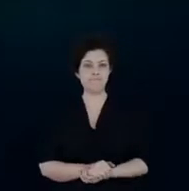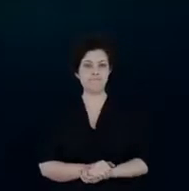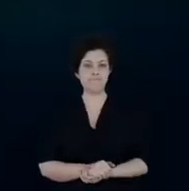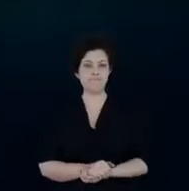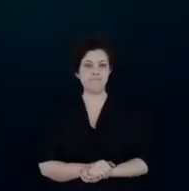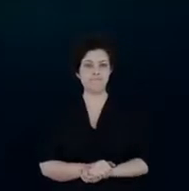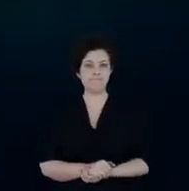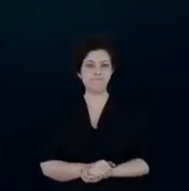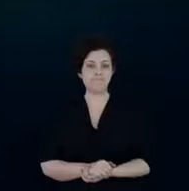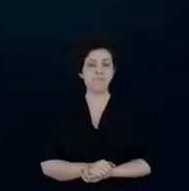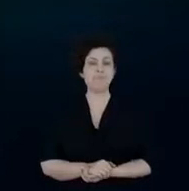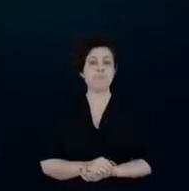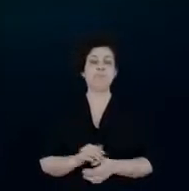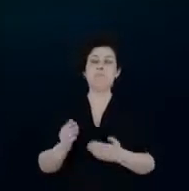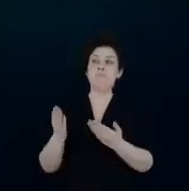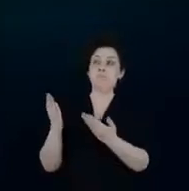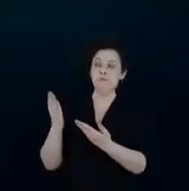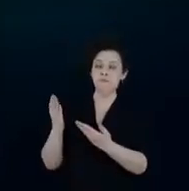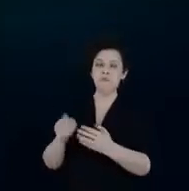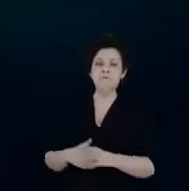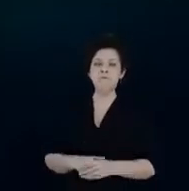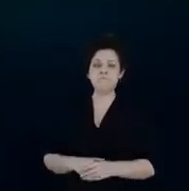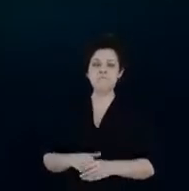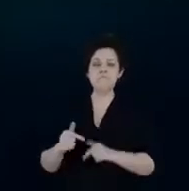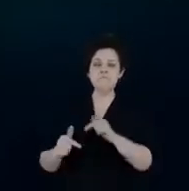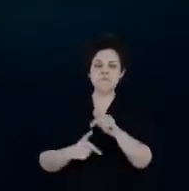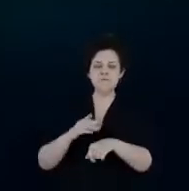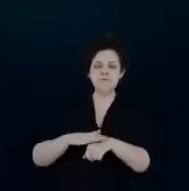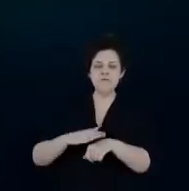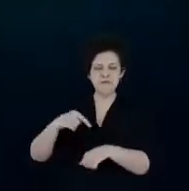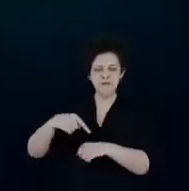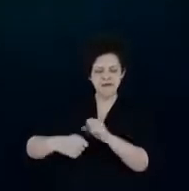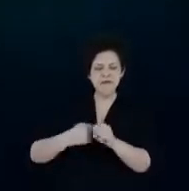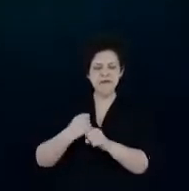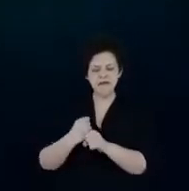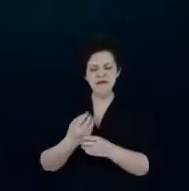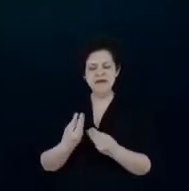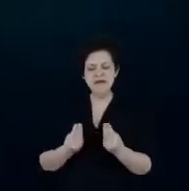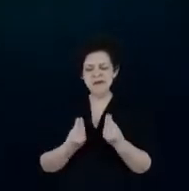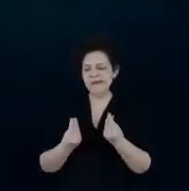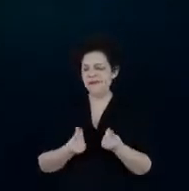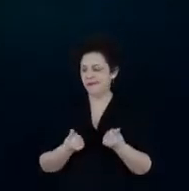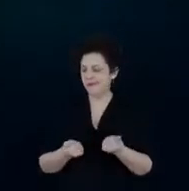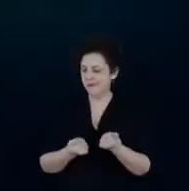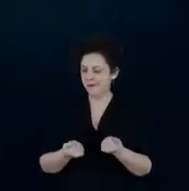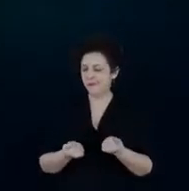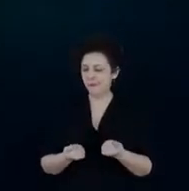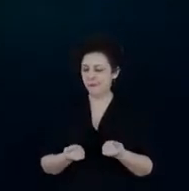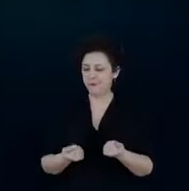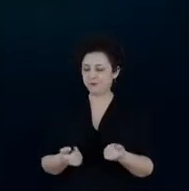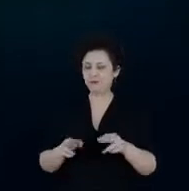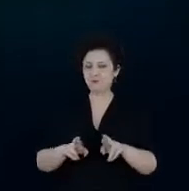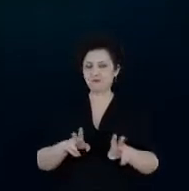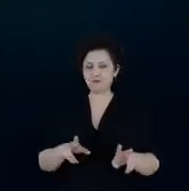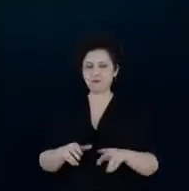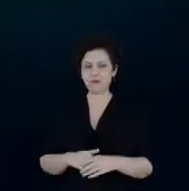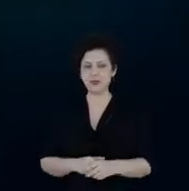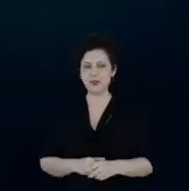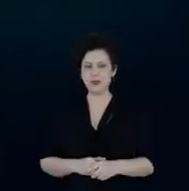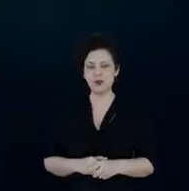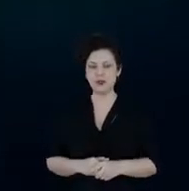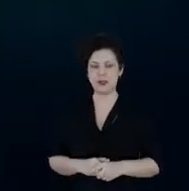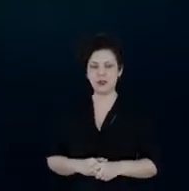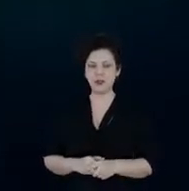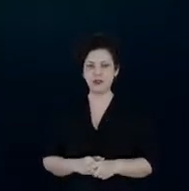Aqui é um trabalho que foi realizado, nesse ano, de uma forma bem diferente do que as campanhas